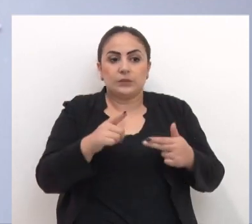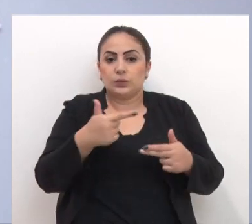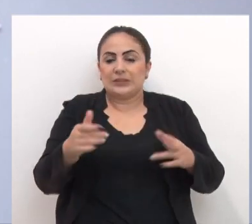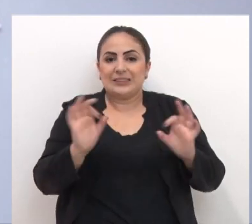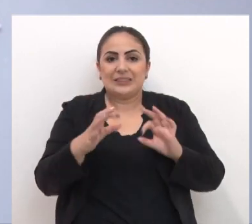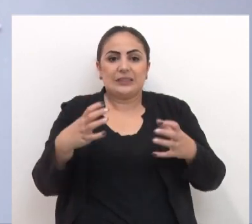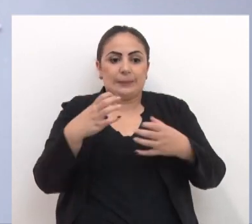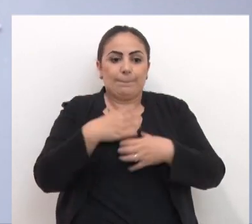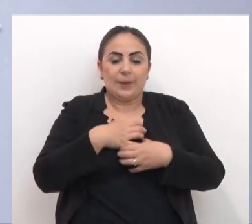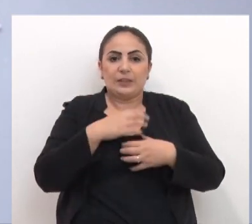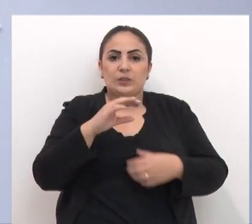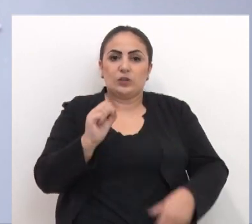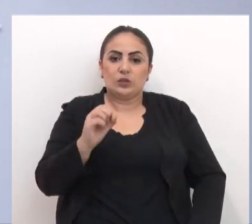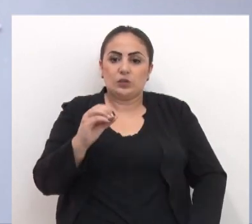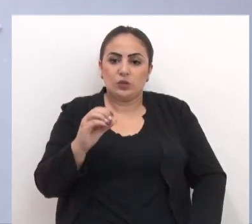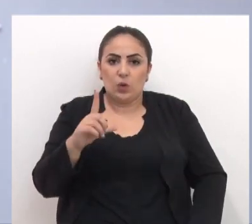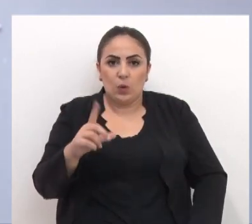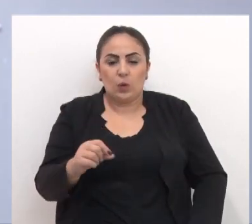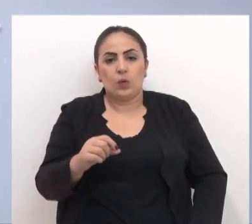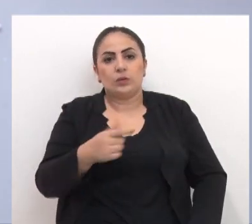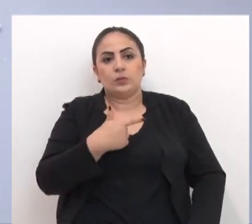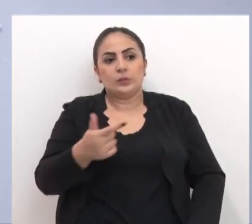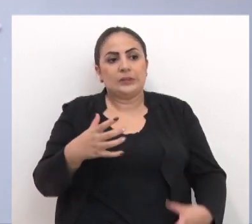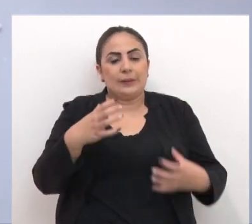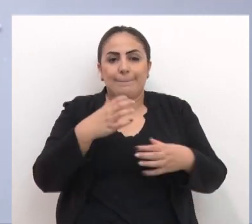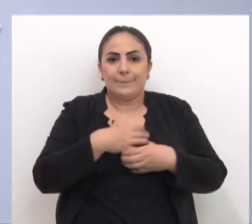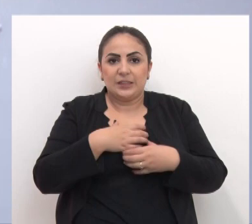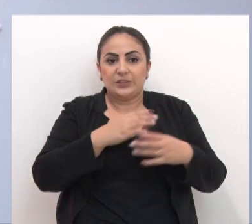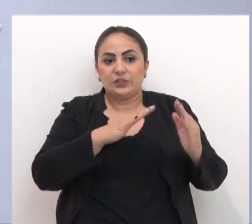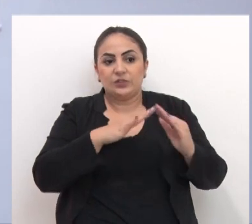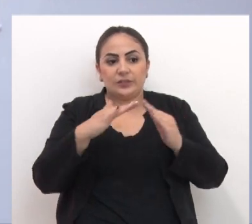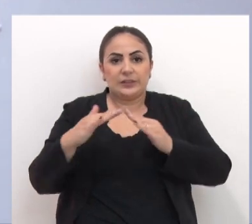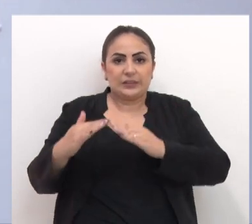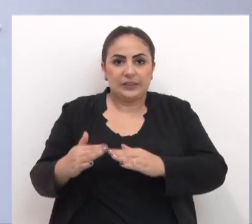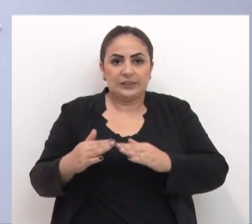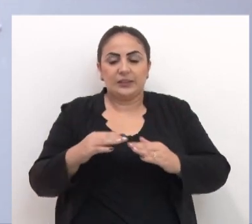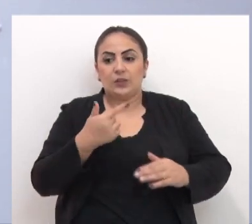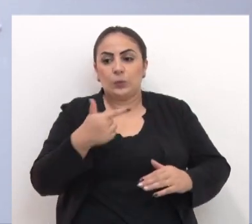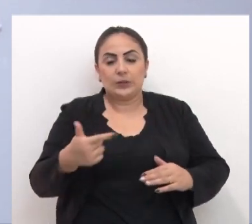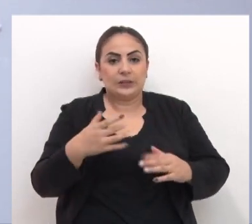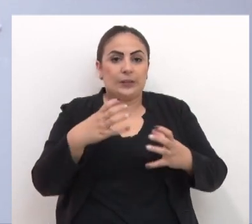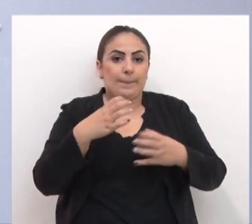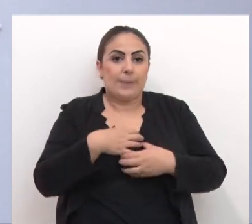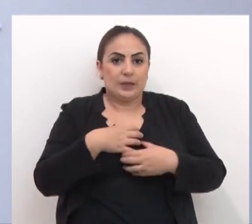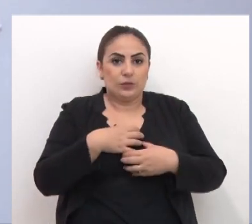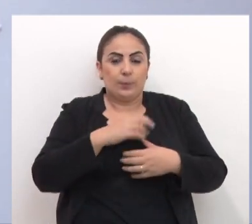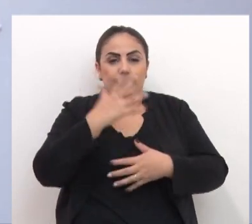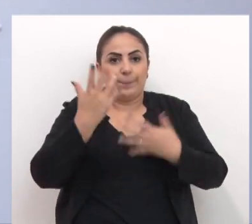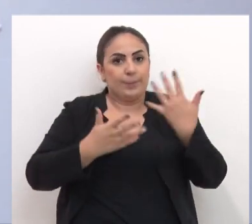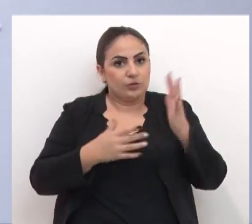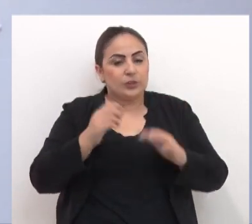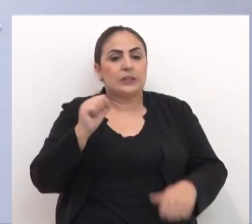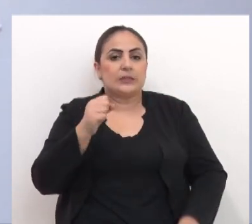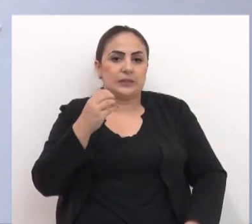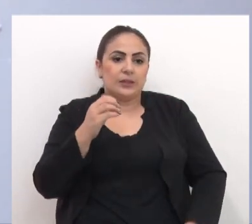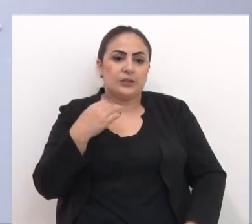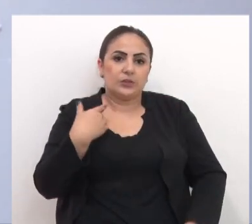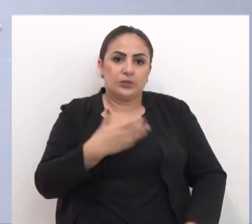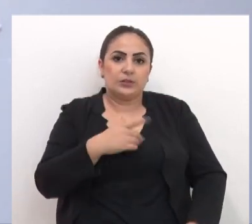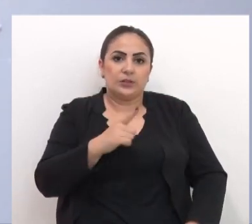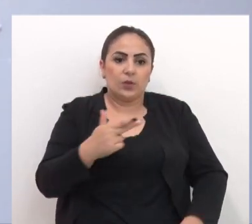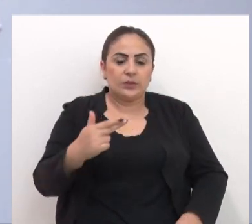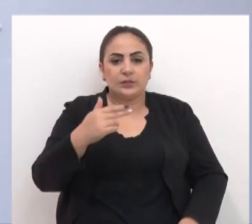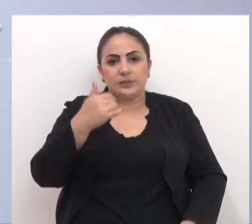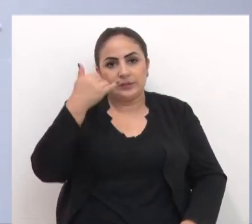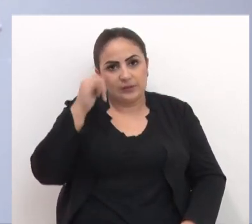extração sem ter impacto no solo sem ter impacto na vizinhança sem ter o mínimo impacto no meio ambiente claro